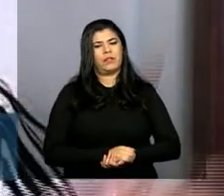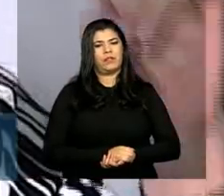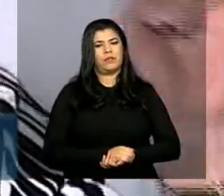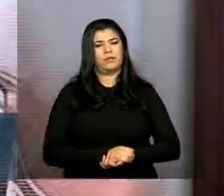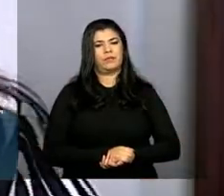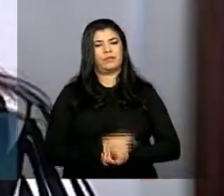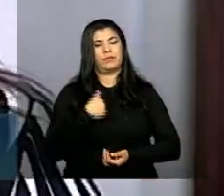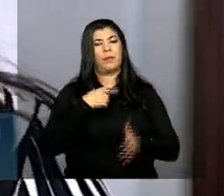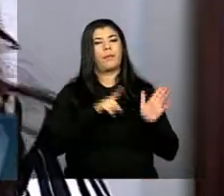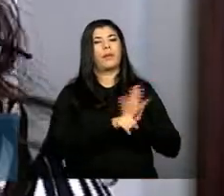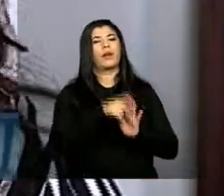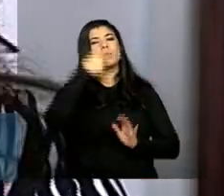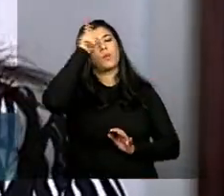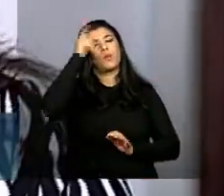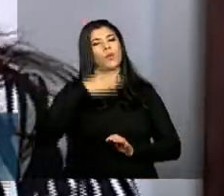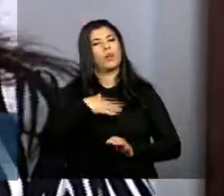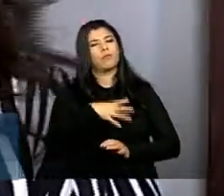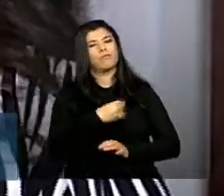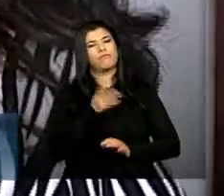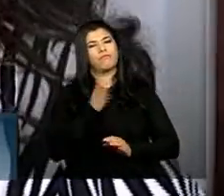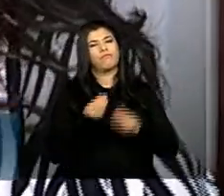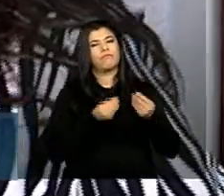Deus perguntei meu filho ontem